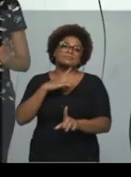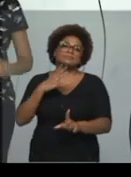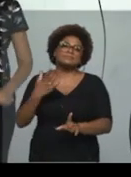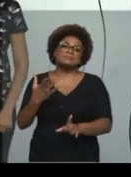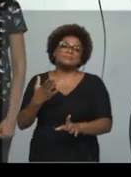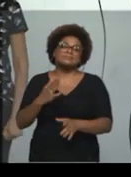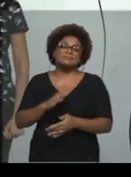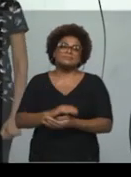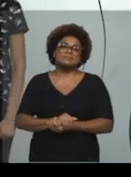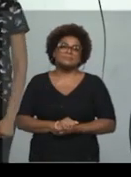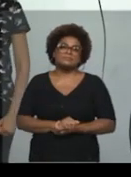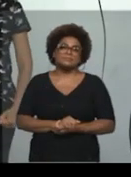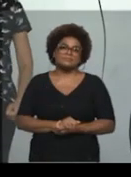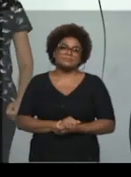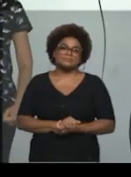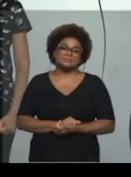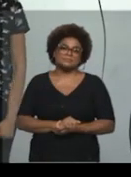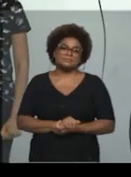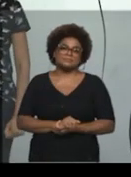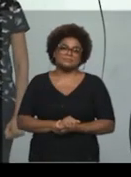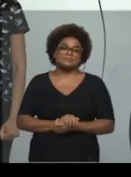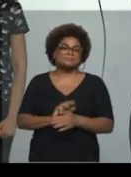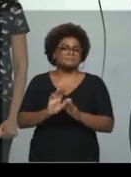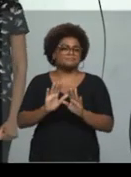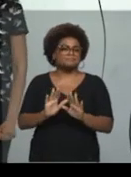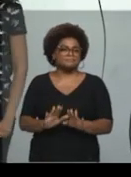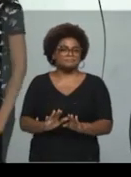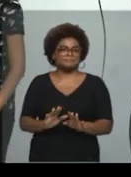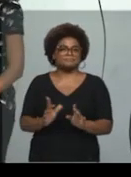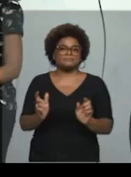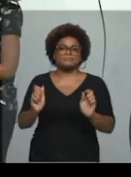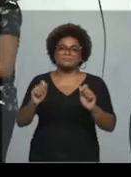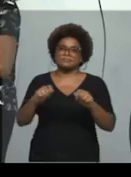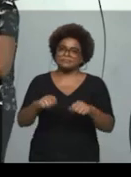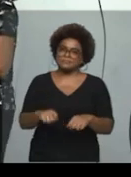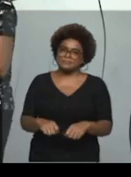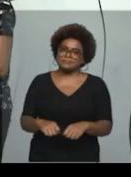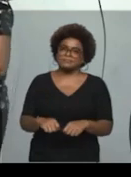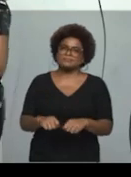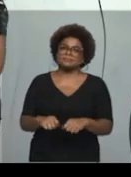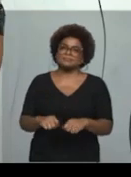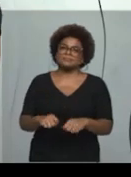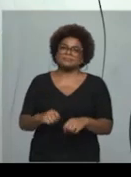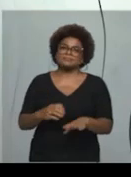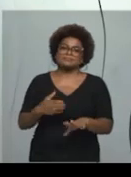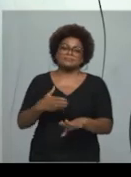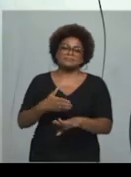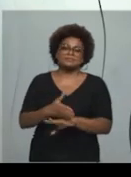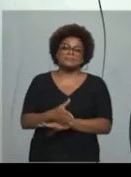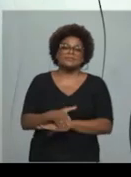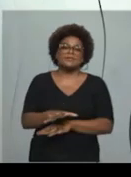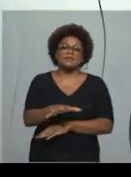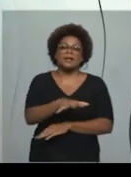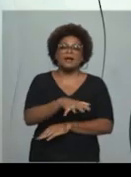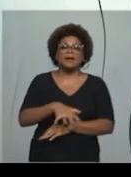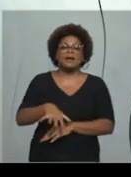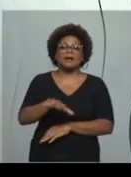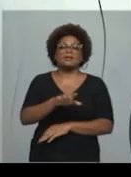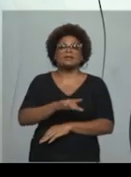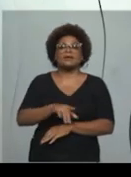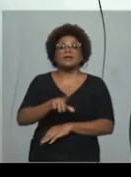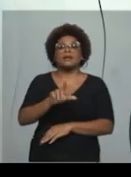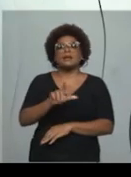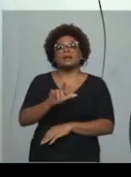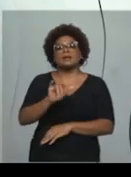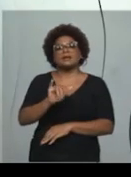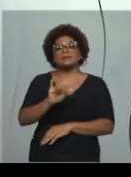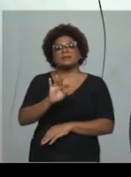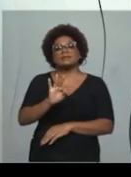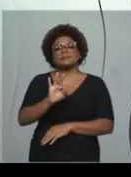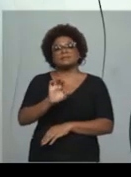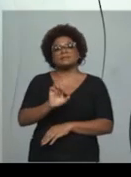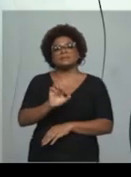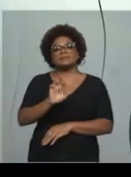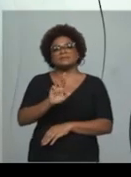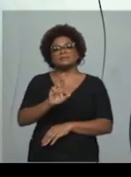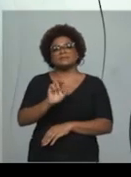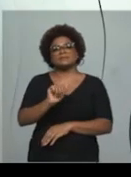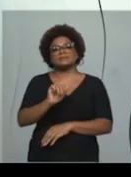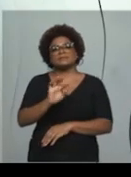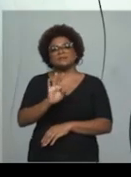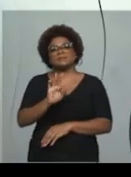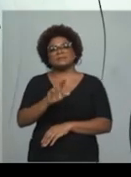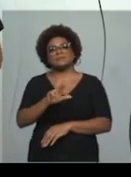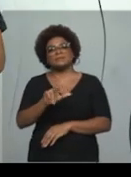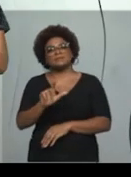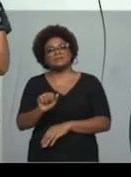né, enveredando na literatura. Então, é importante que a gente saiba disso.